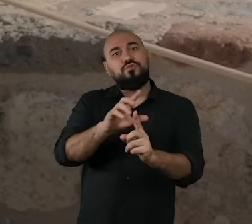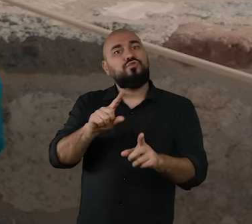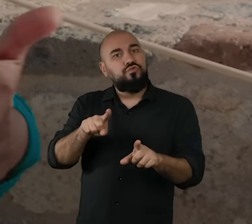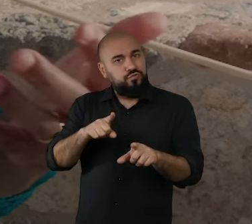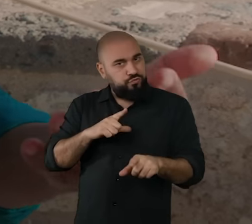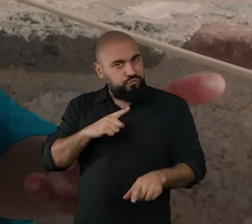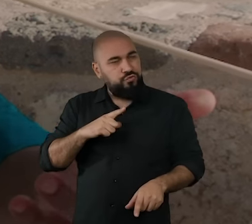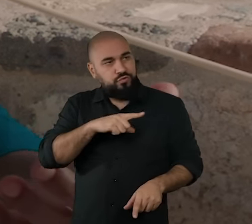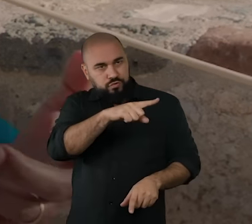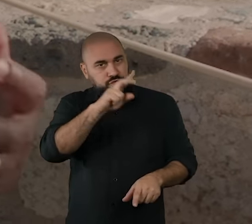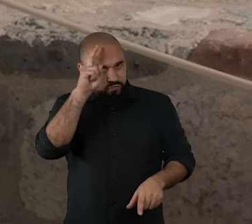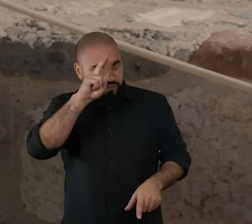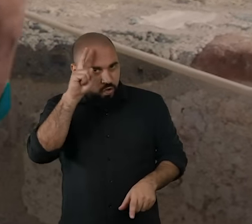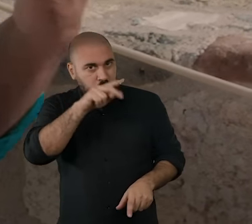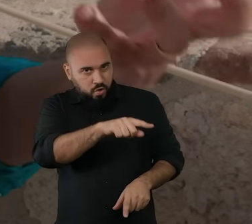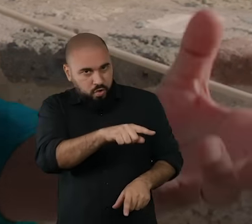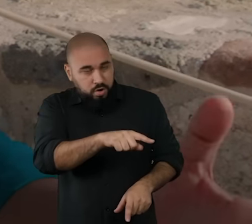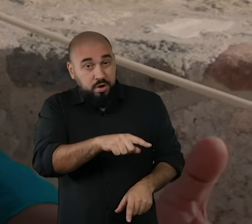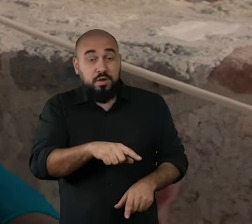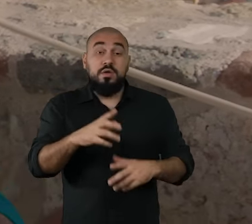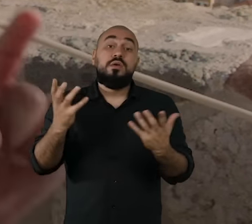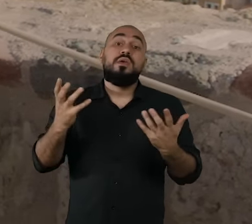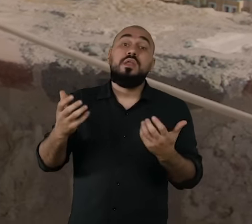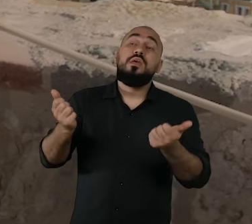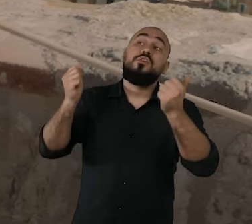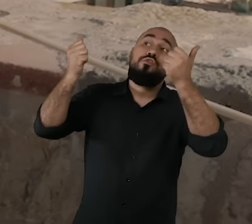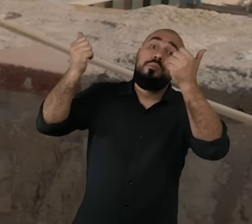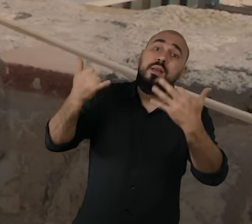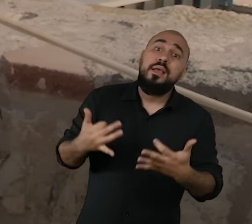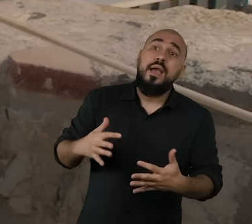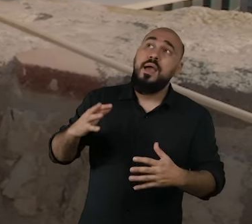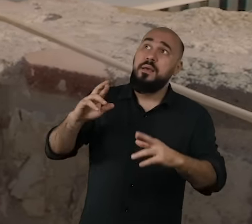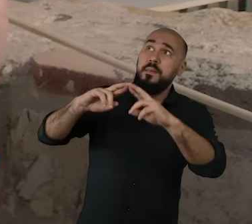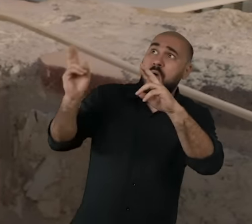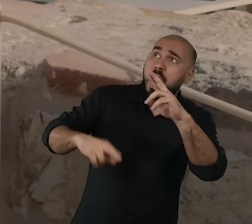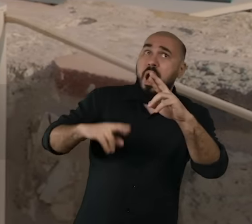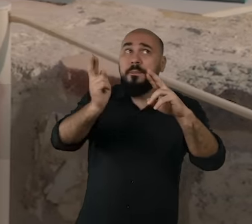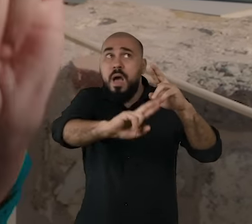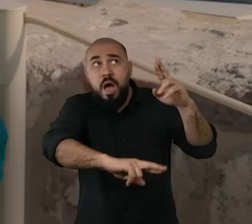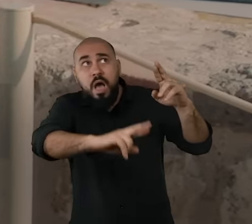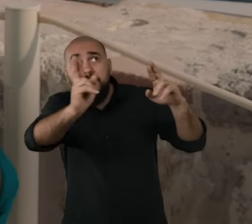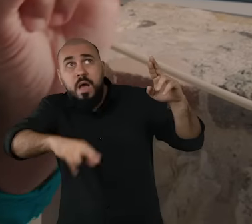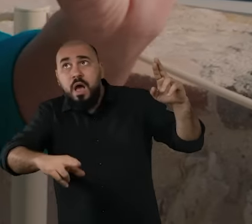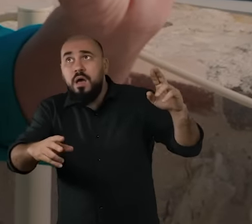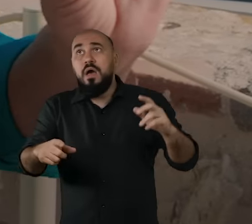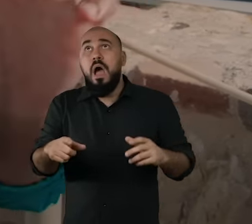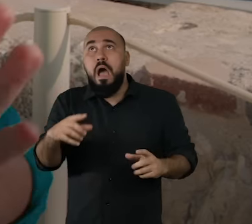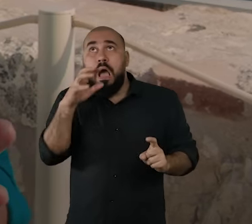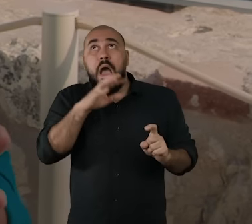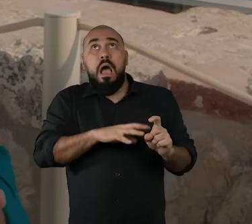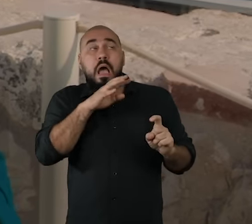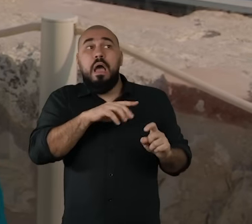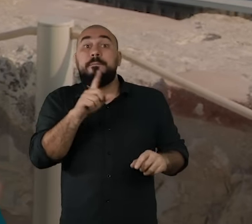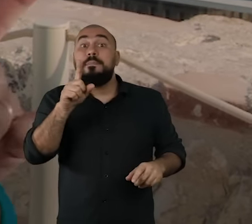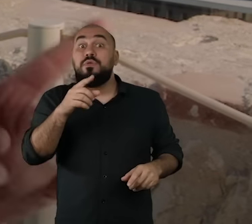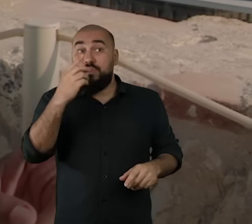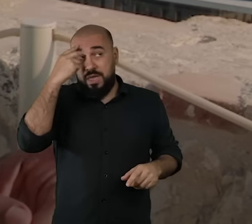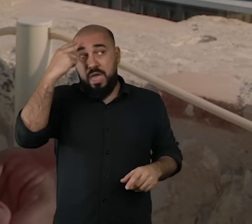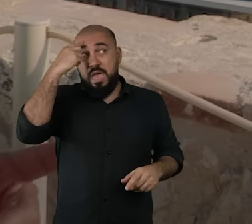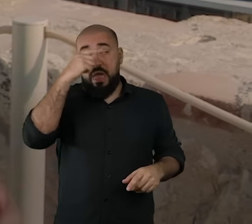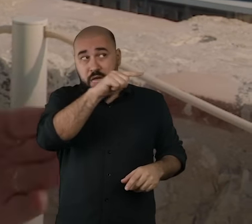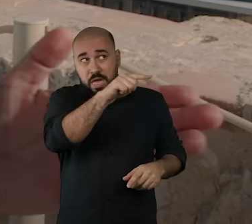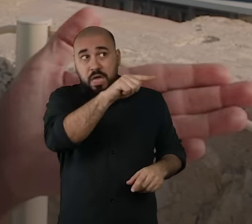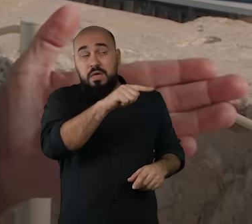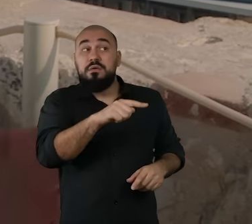eles queriam explicar alguma coisa, um evento da natureza, sempre recorriam à explicação mitológica. Por exemplo, a